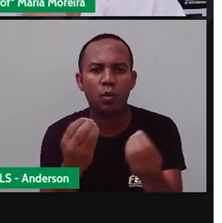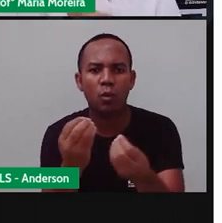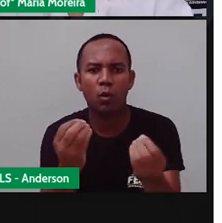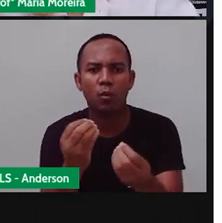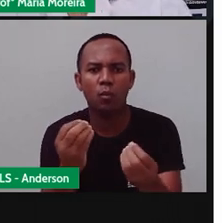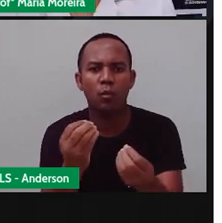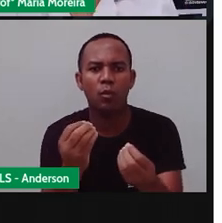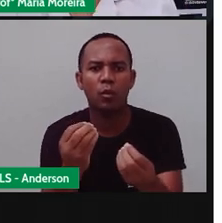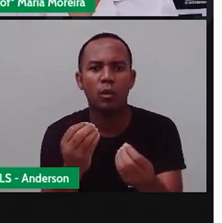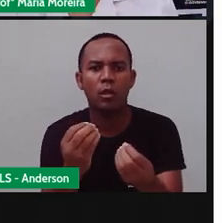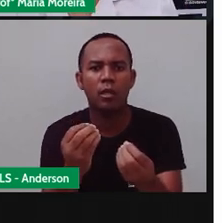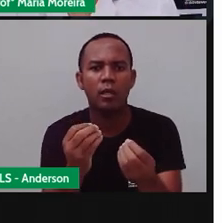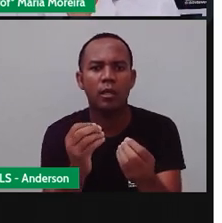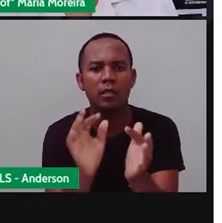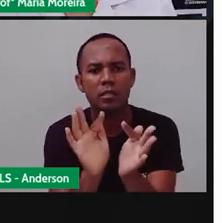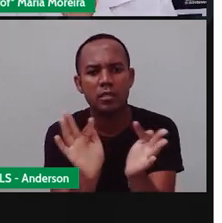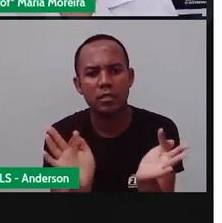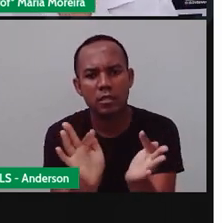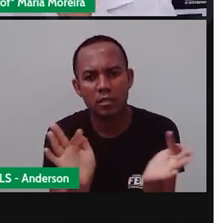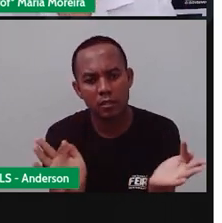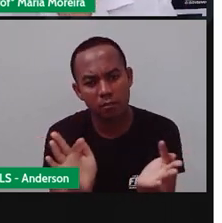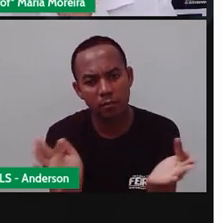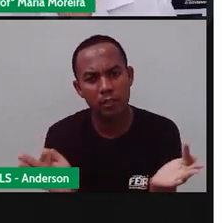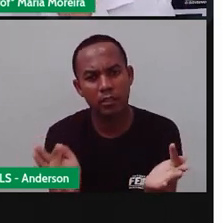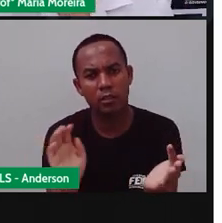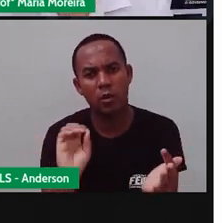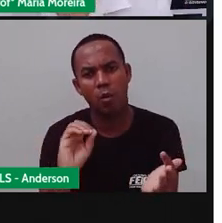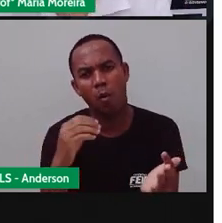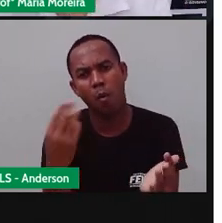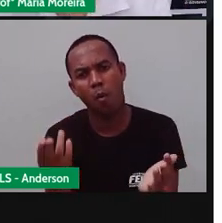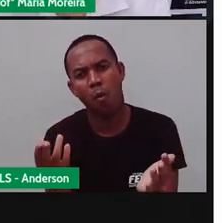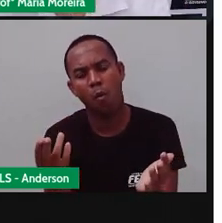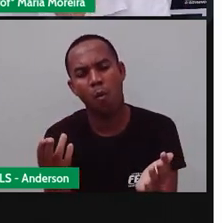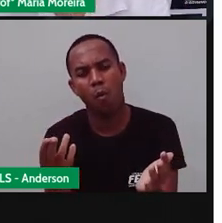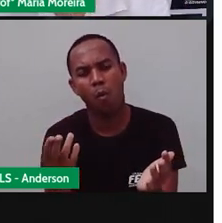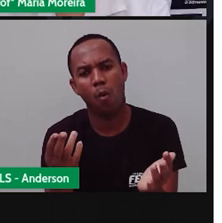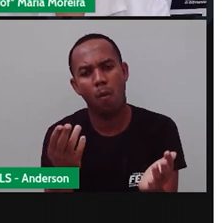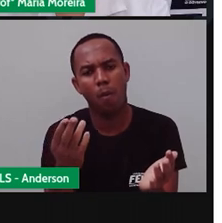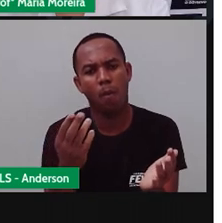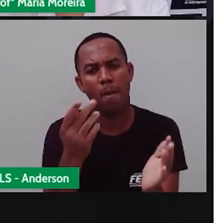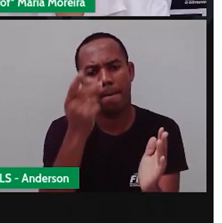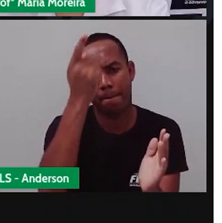comum e próprio, né? Vamos falar sobre eles aqui agora.